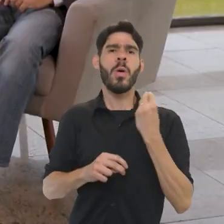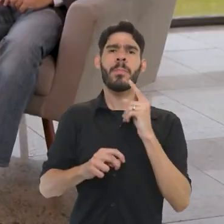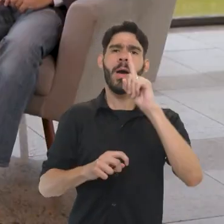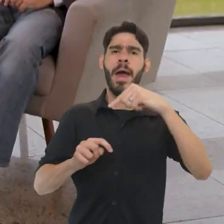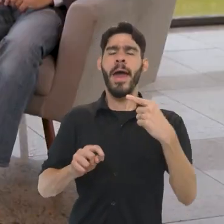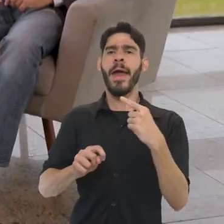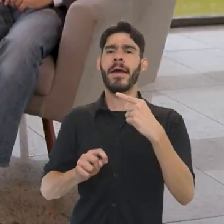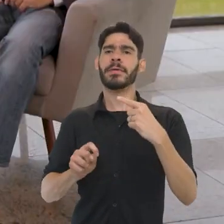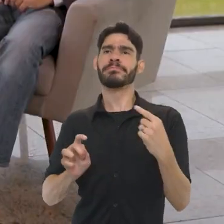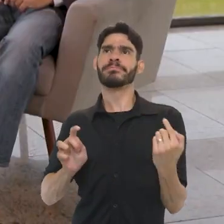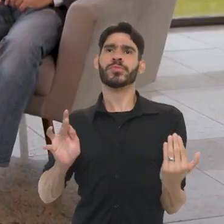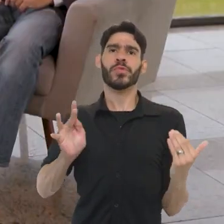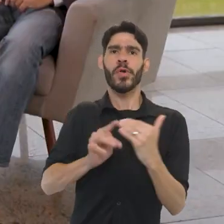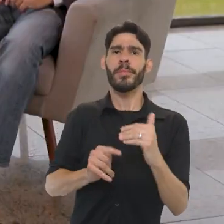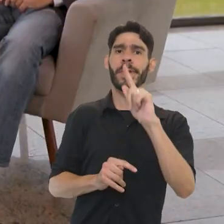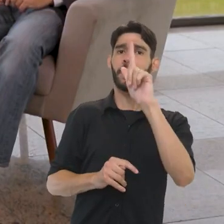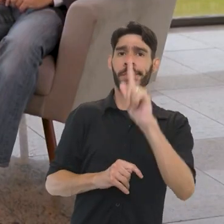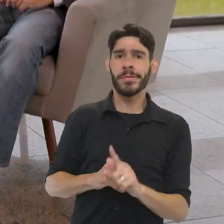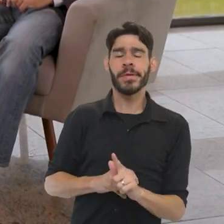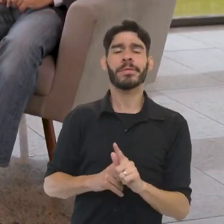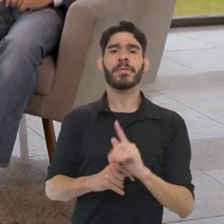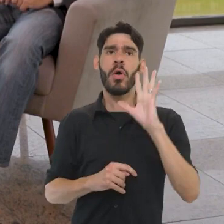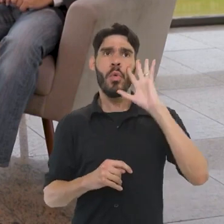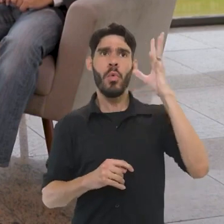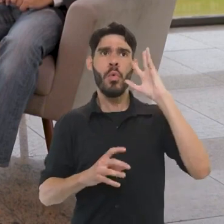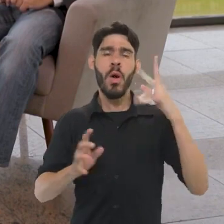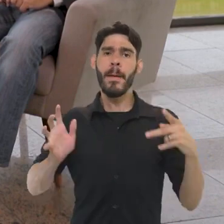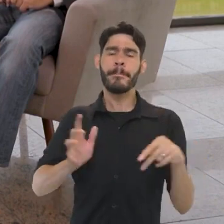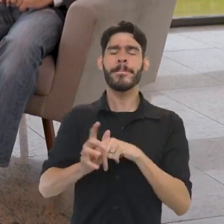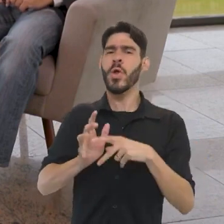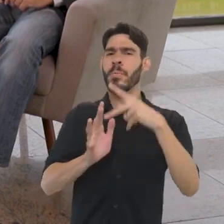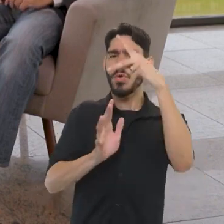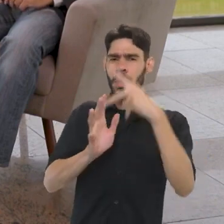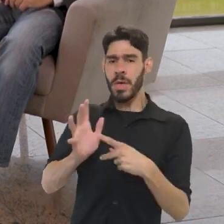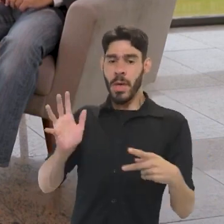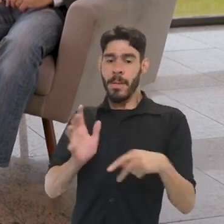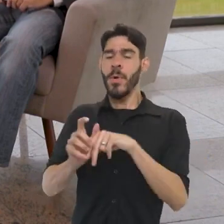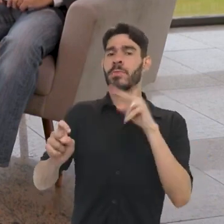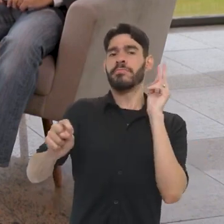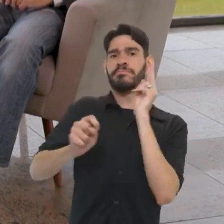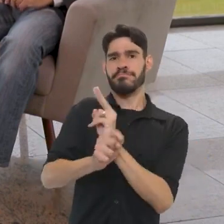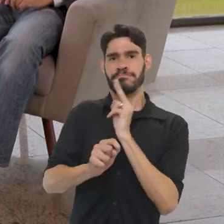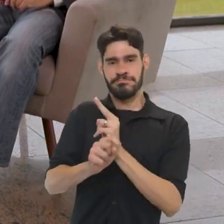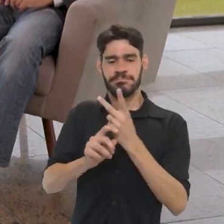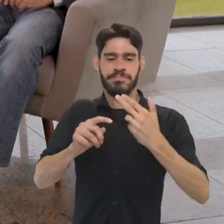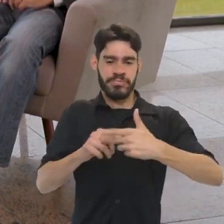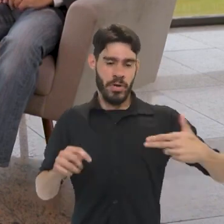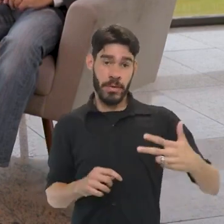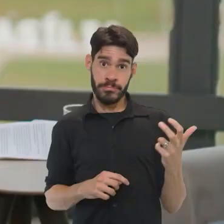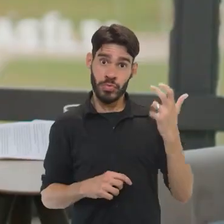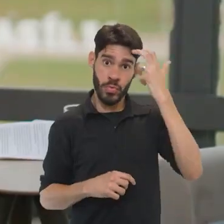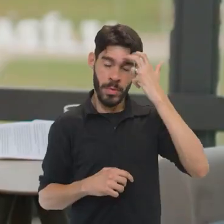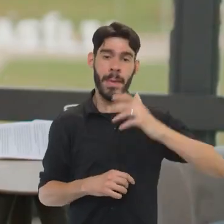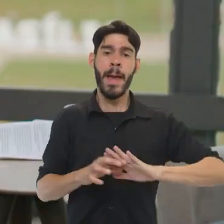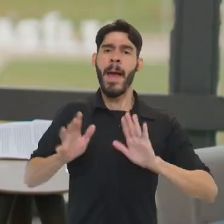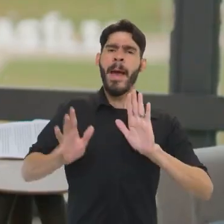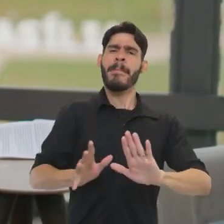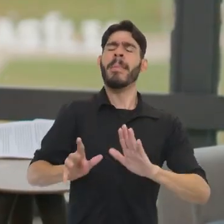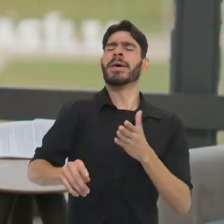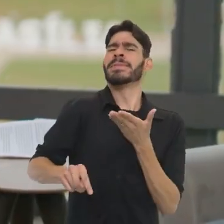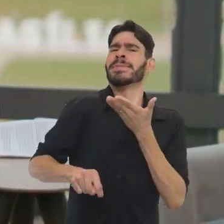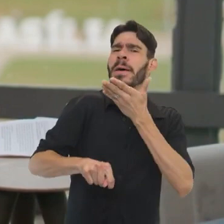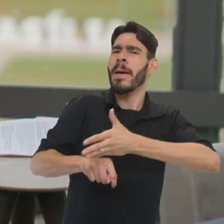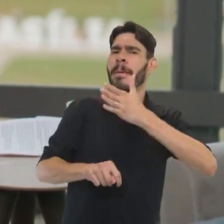é mais a título de gestão, a título de definirmos ações específicas na preservação desses bens culturais.